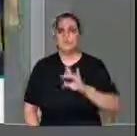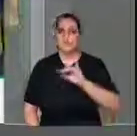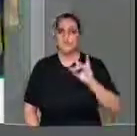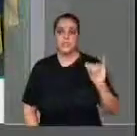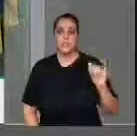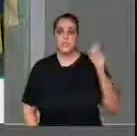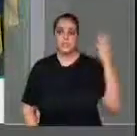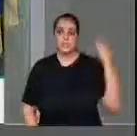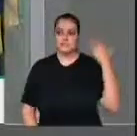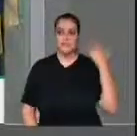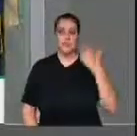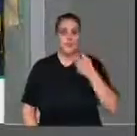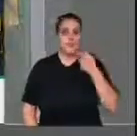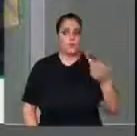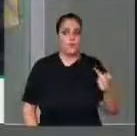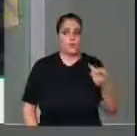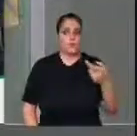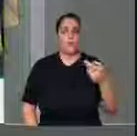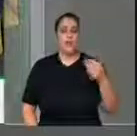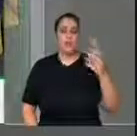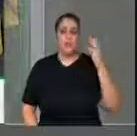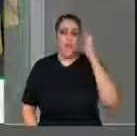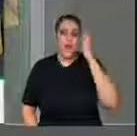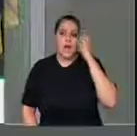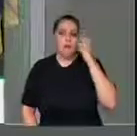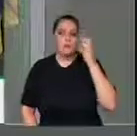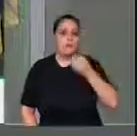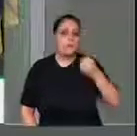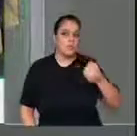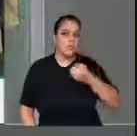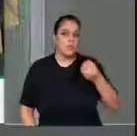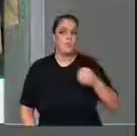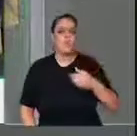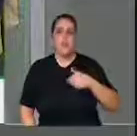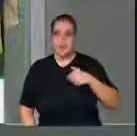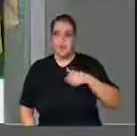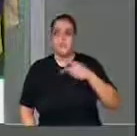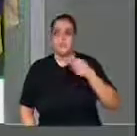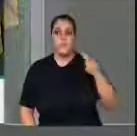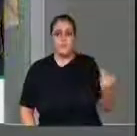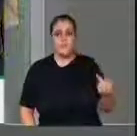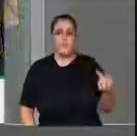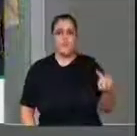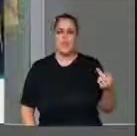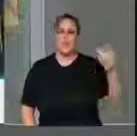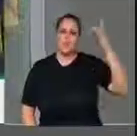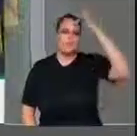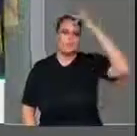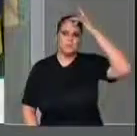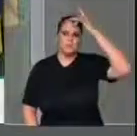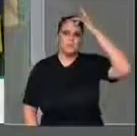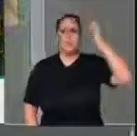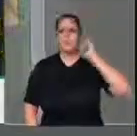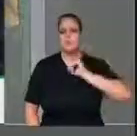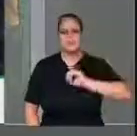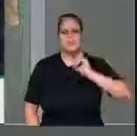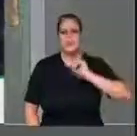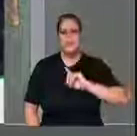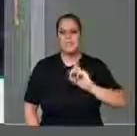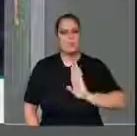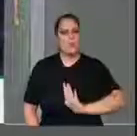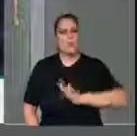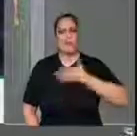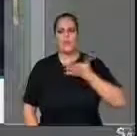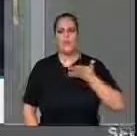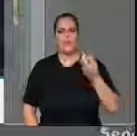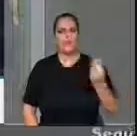Gerais que eu achava um absurdo o que estava acontecendo em Minas Gerais, um Estado rico como Minas,